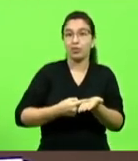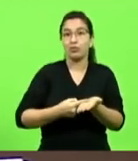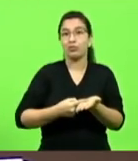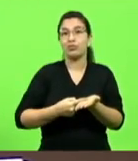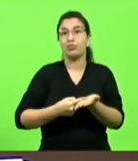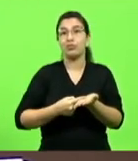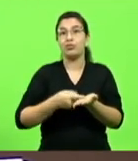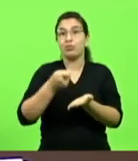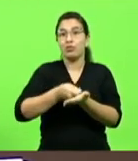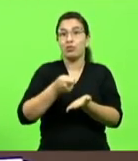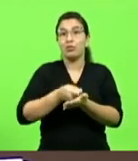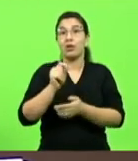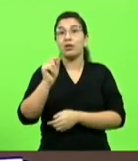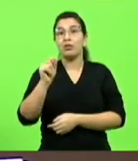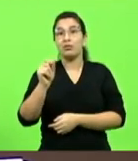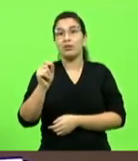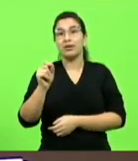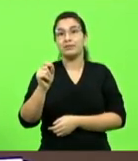dias chamado de pauta